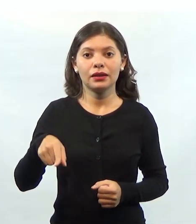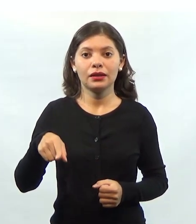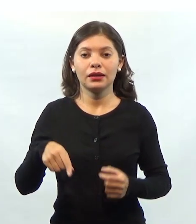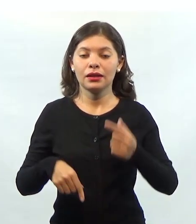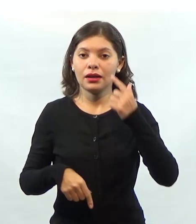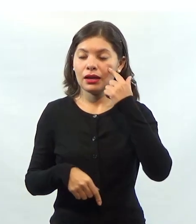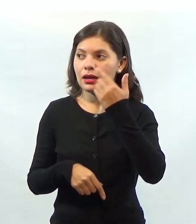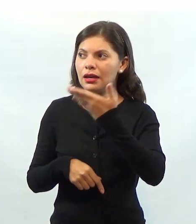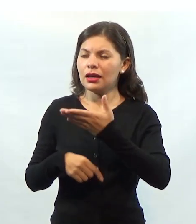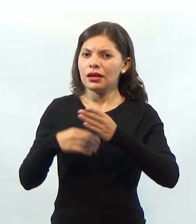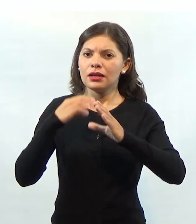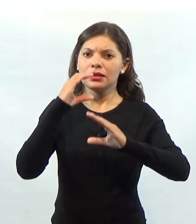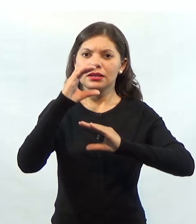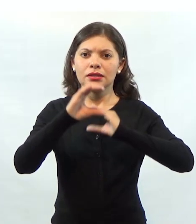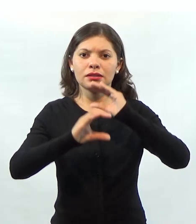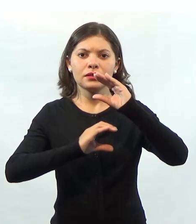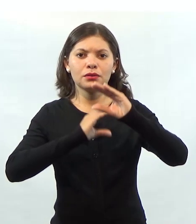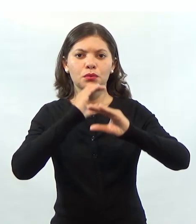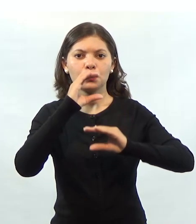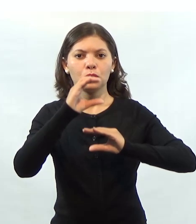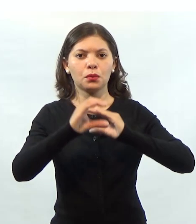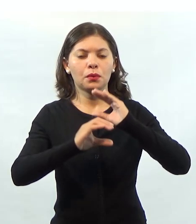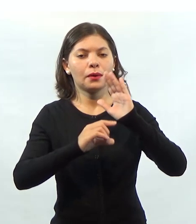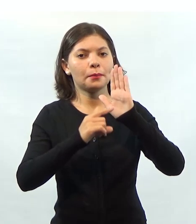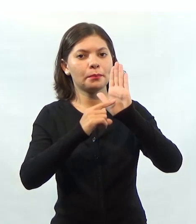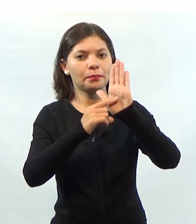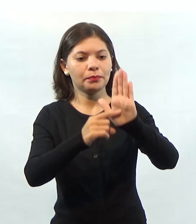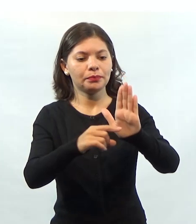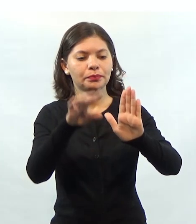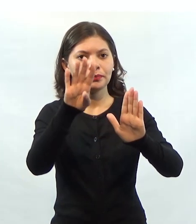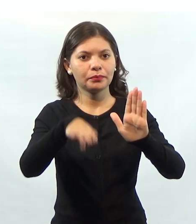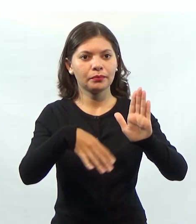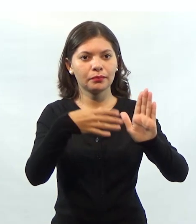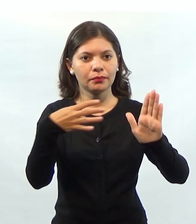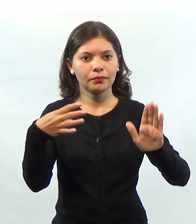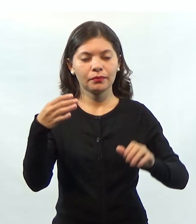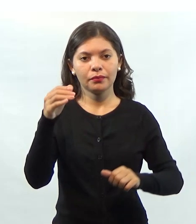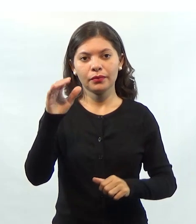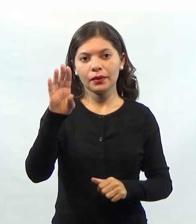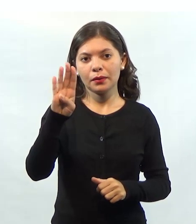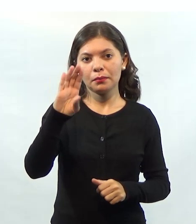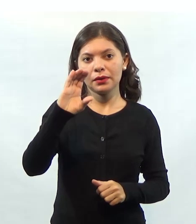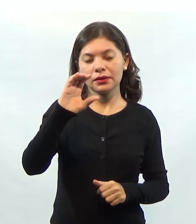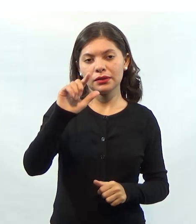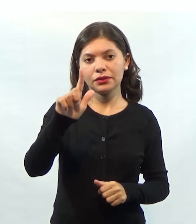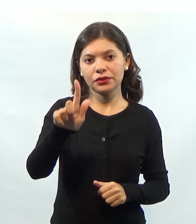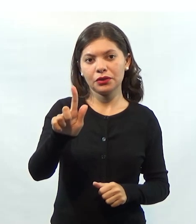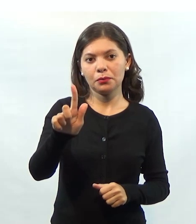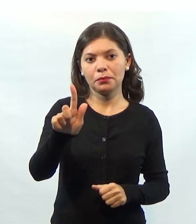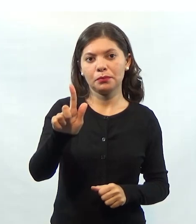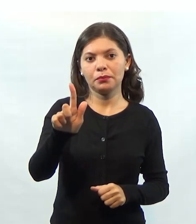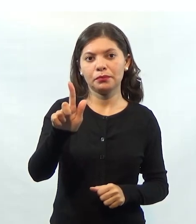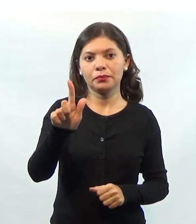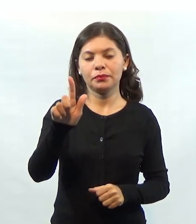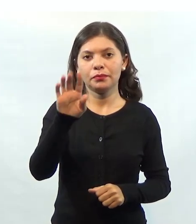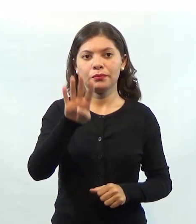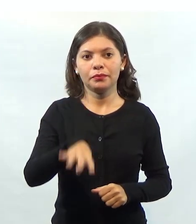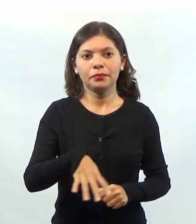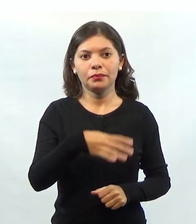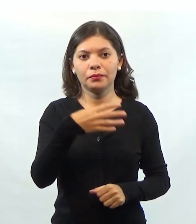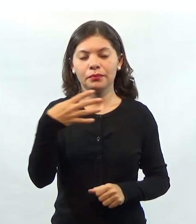Então, esse ciclo de vida pode ser apresentado na matriz BCG, essa matriz aqui que está